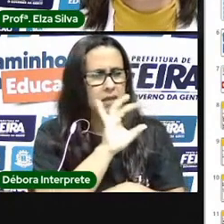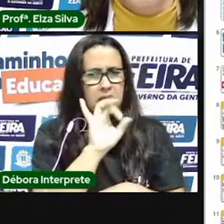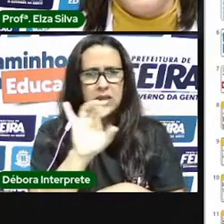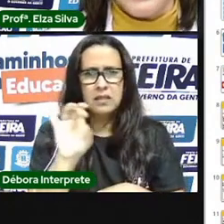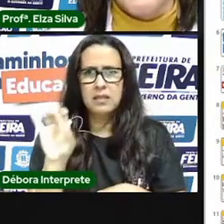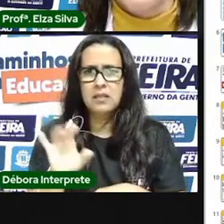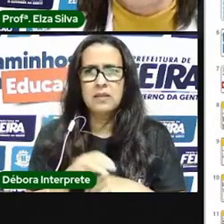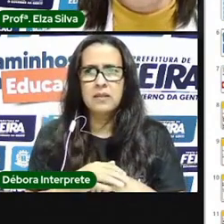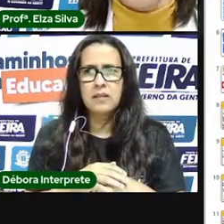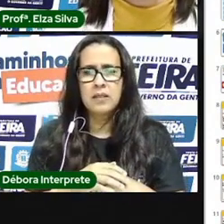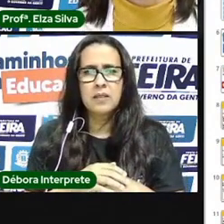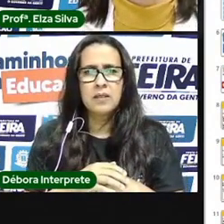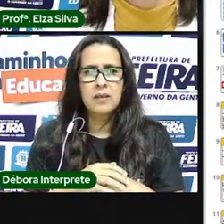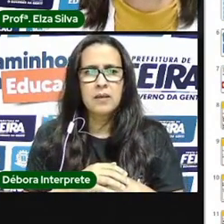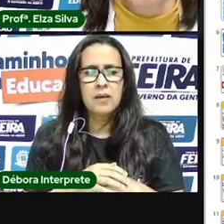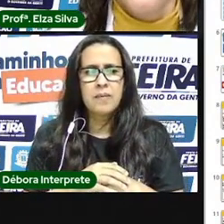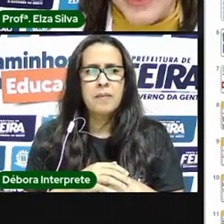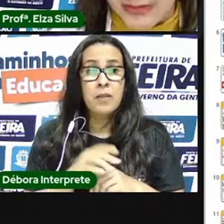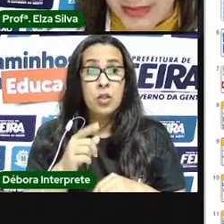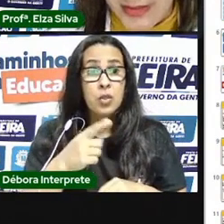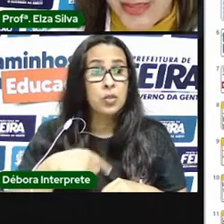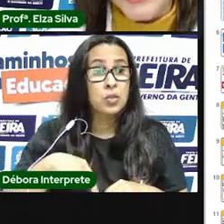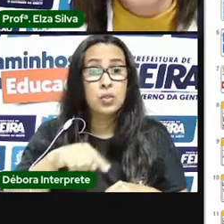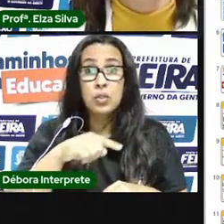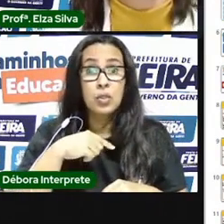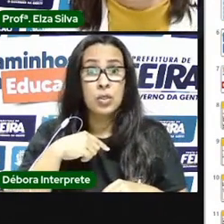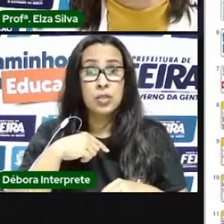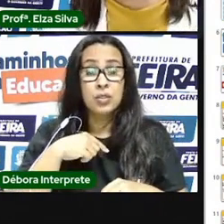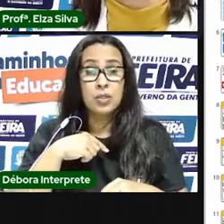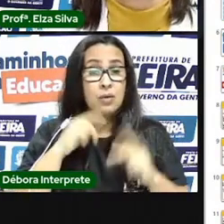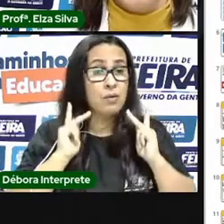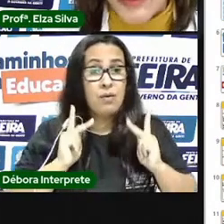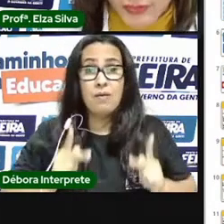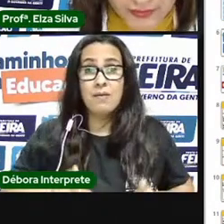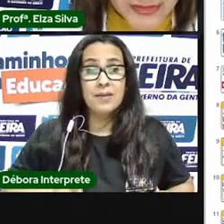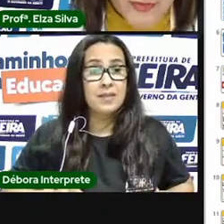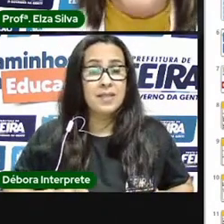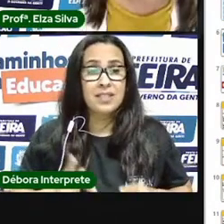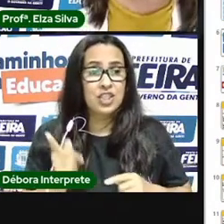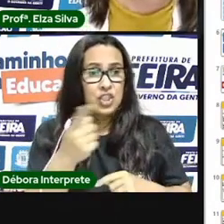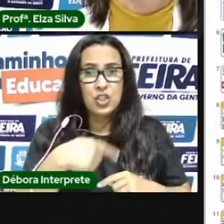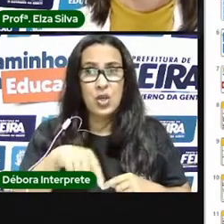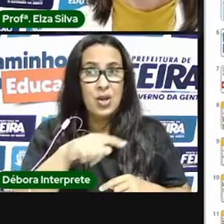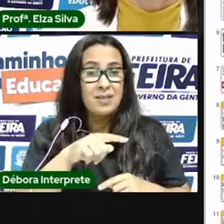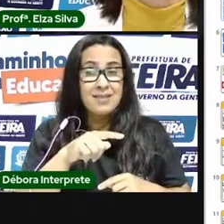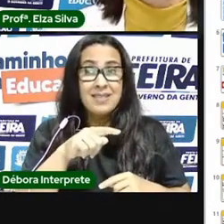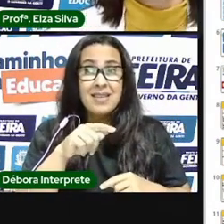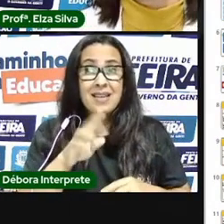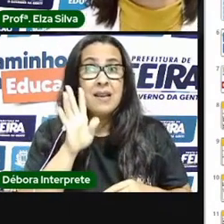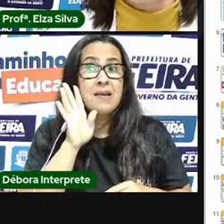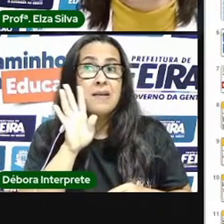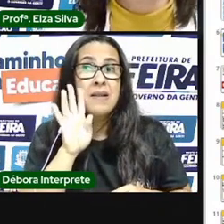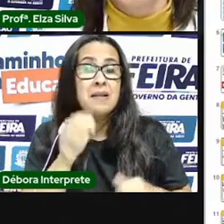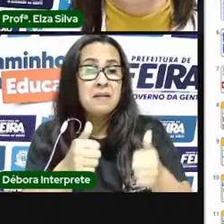a nossa riqueza, a nossa magia humana, está no fato de que nós não somos iguais. E isso